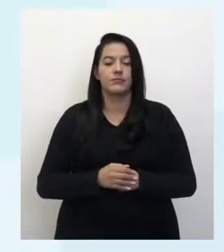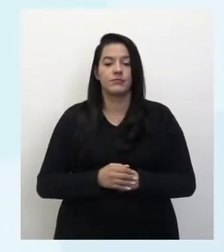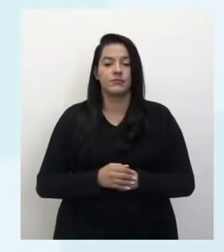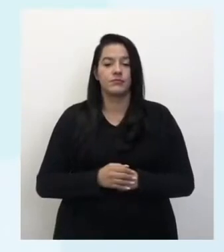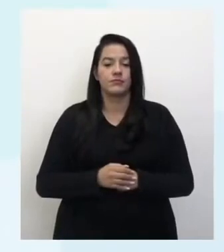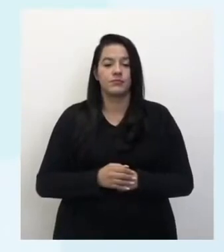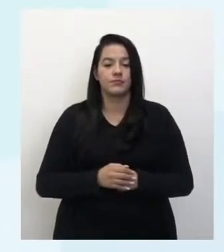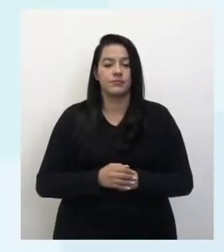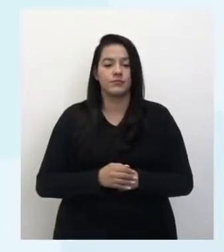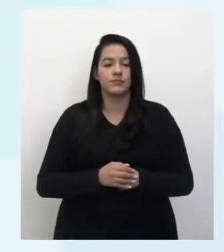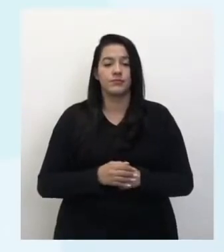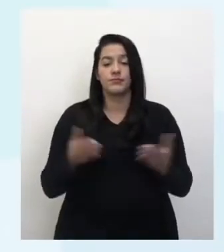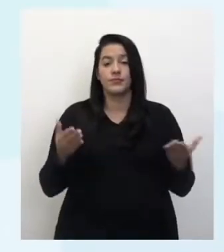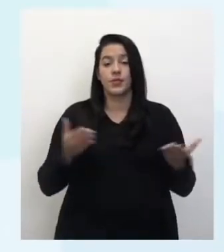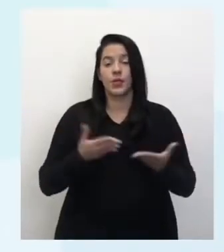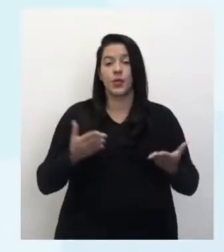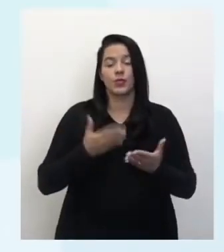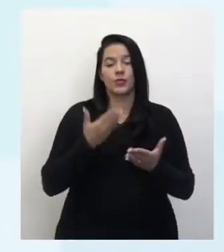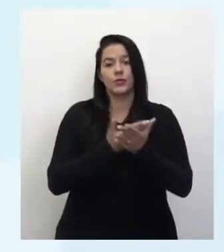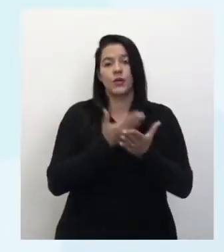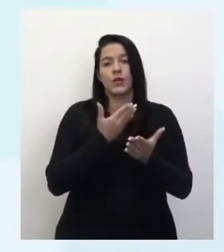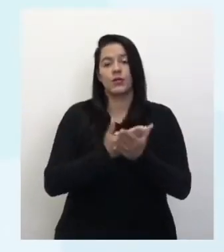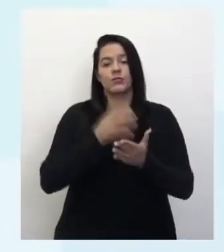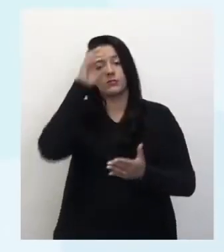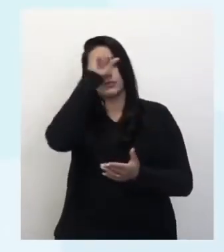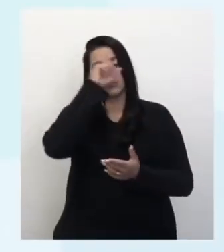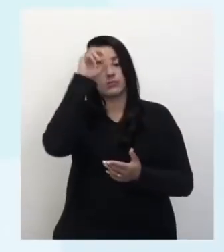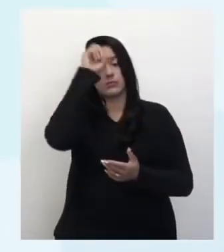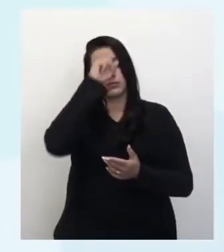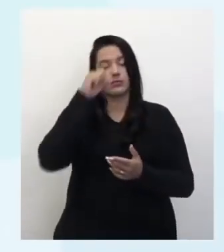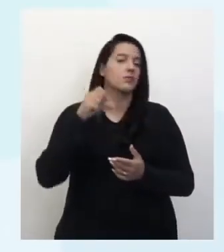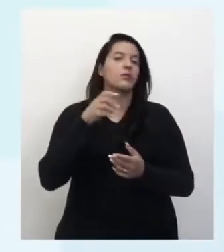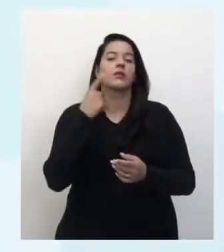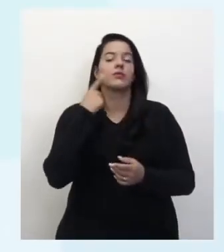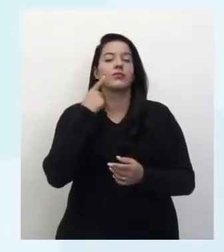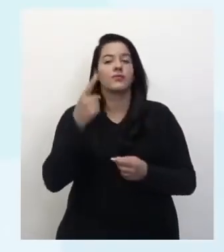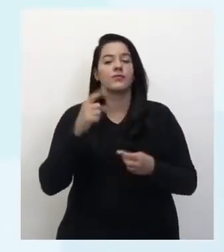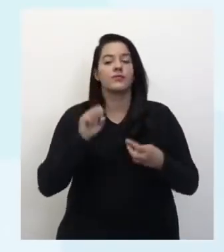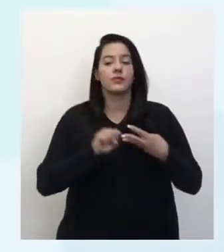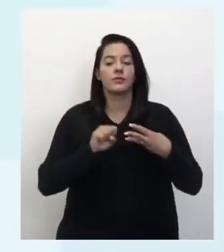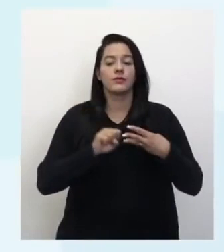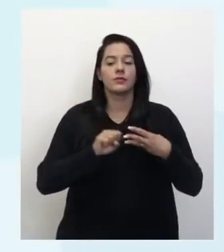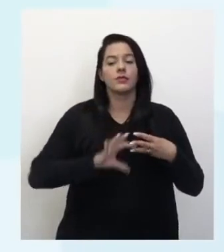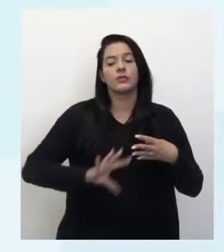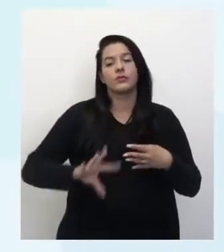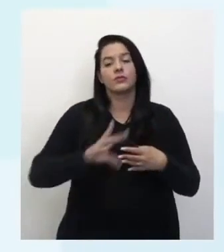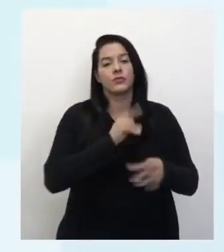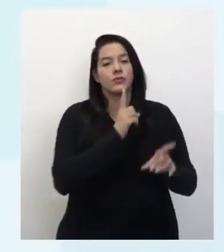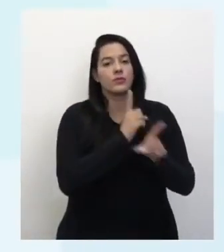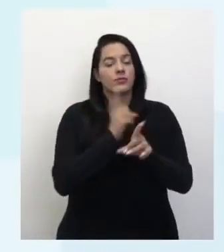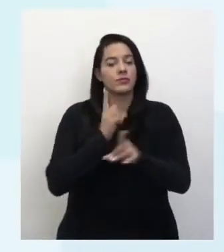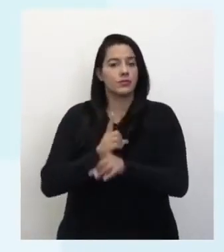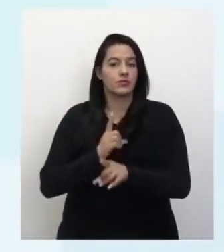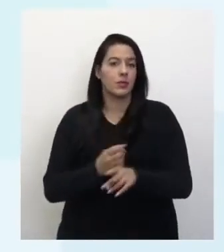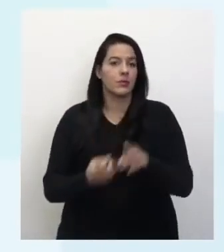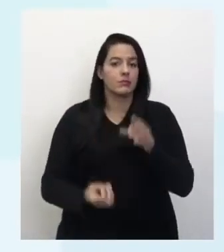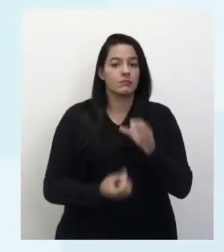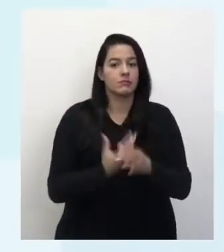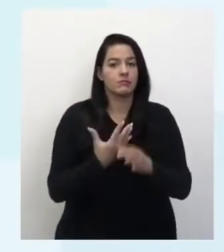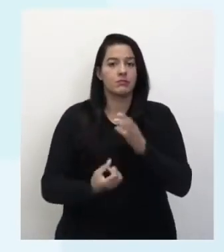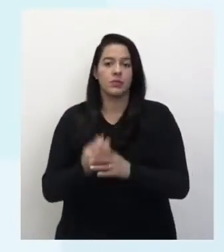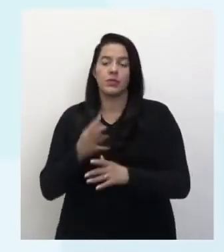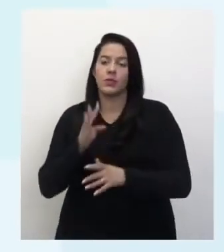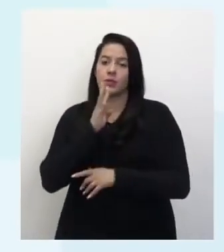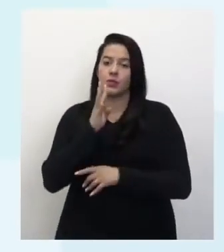Tá bom? Bom, o que nós vimos nessa aula? Como observamos as células e um breve histórico do descobrimento da célula e conhecemos